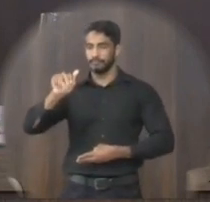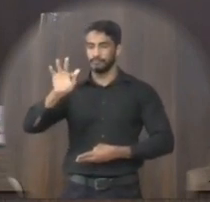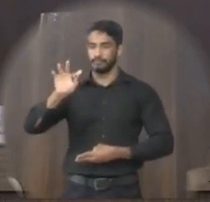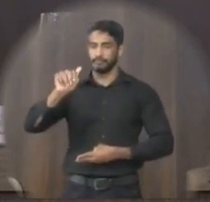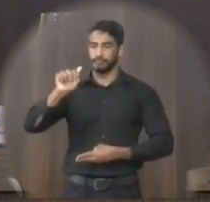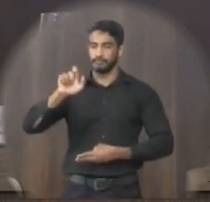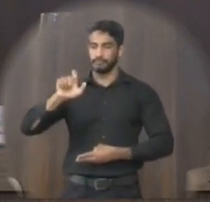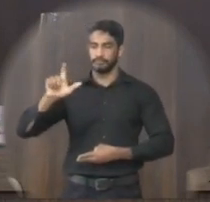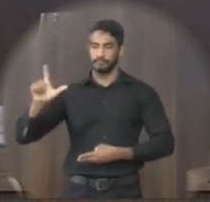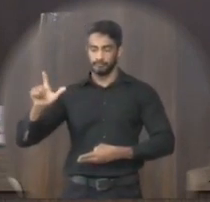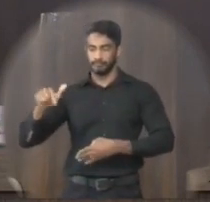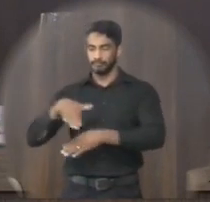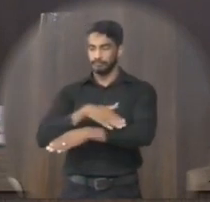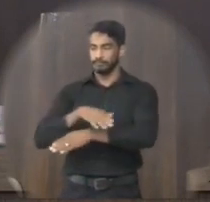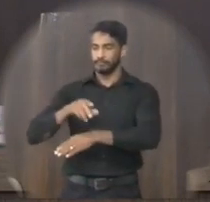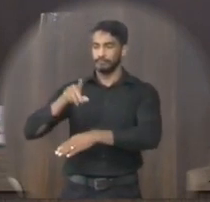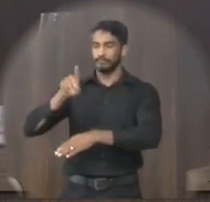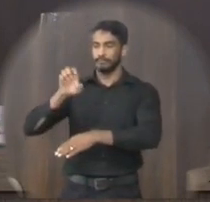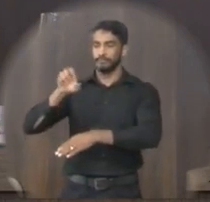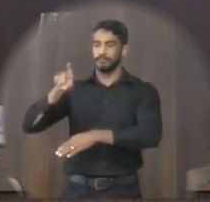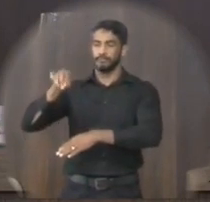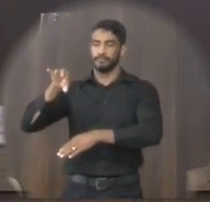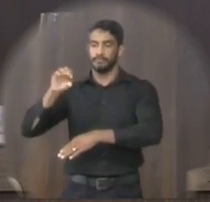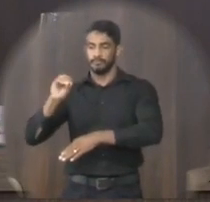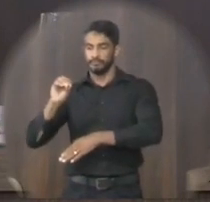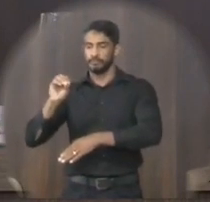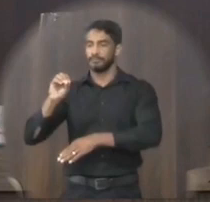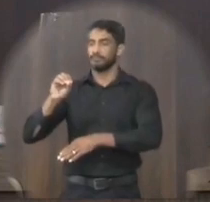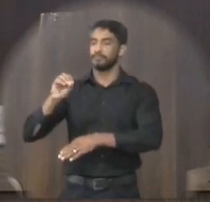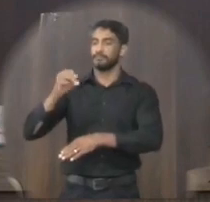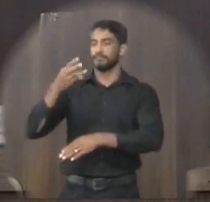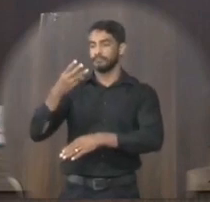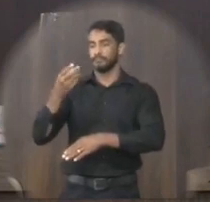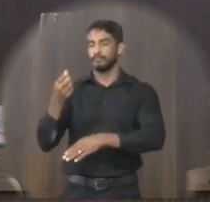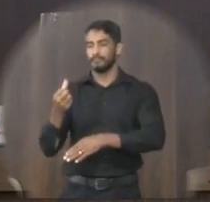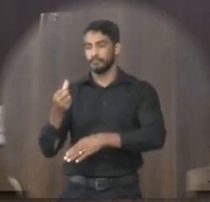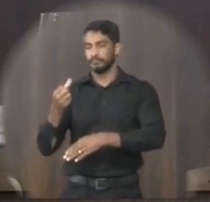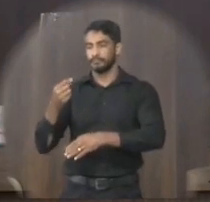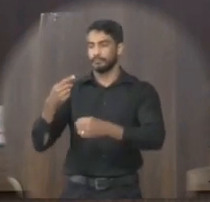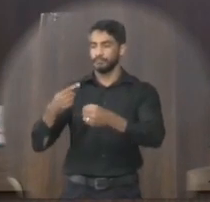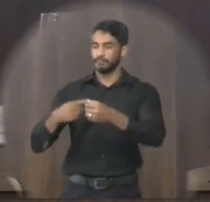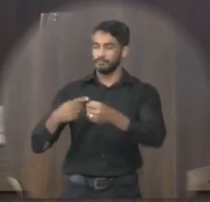endereço avenida Edilson Brandão Guimarães 36 nessa cidade